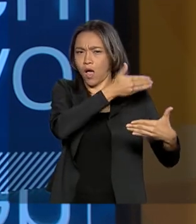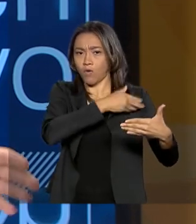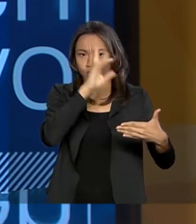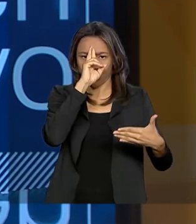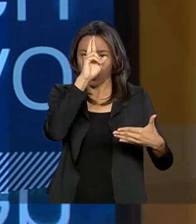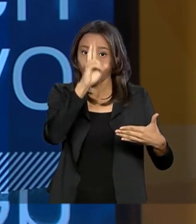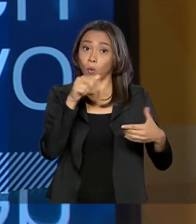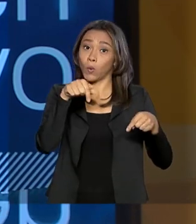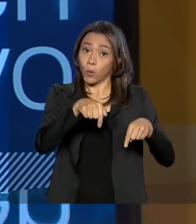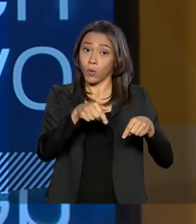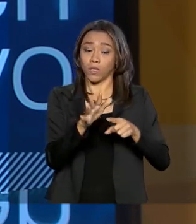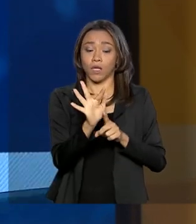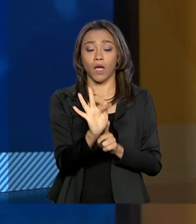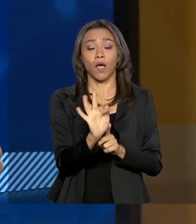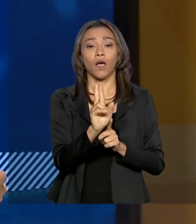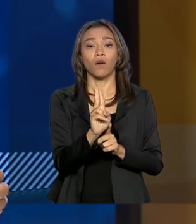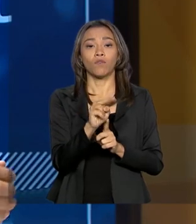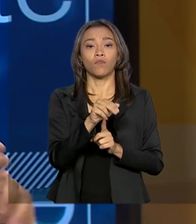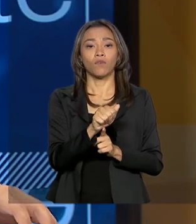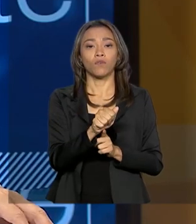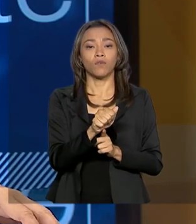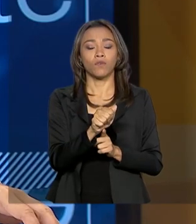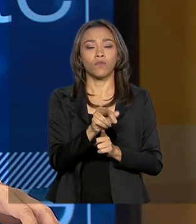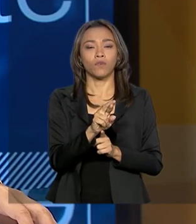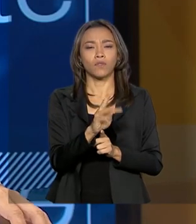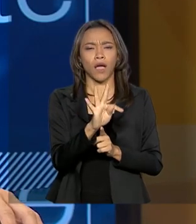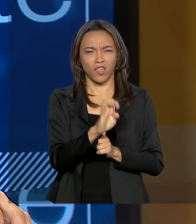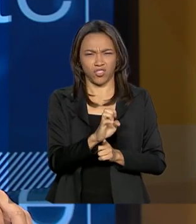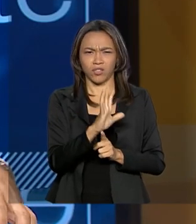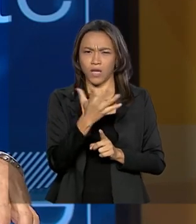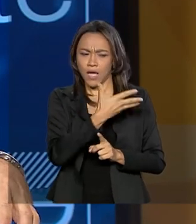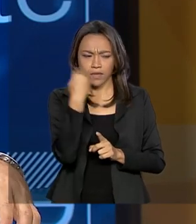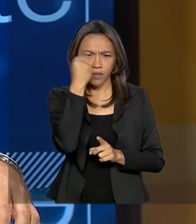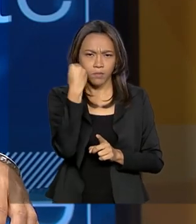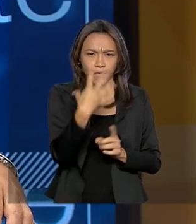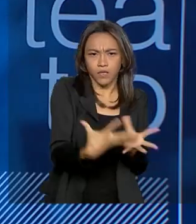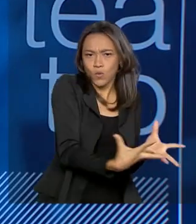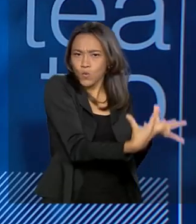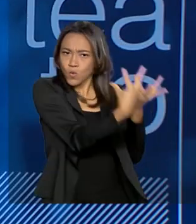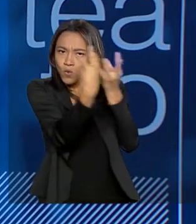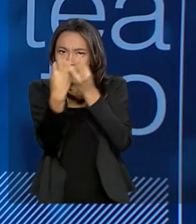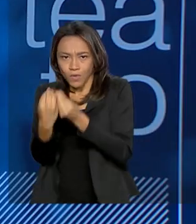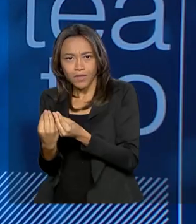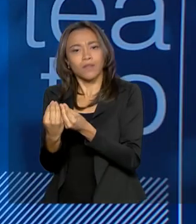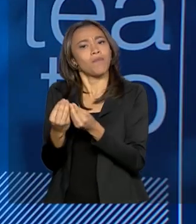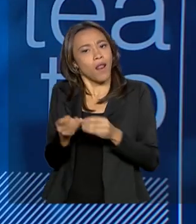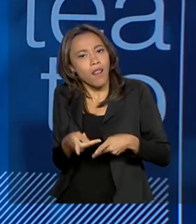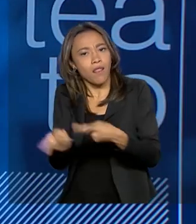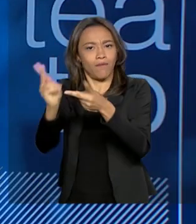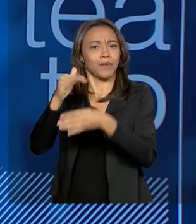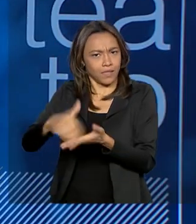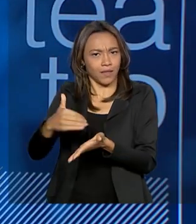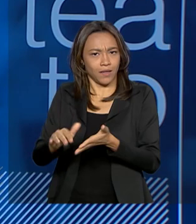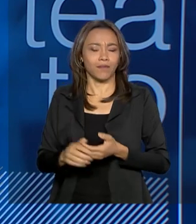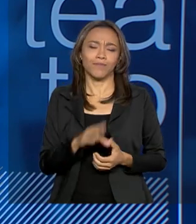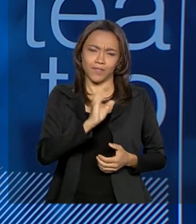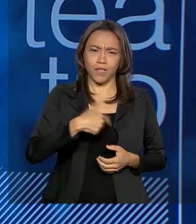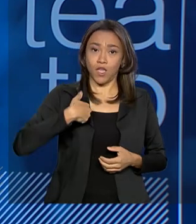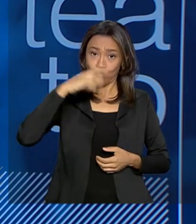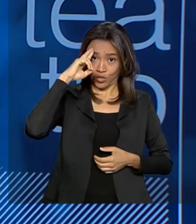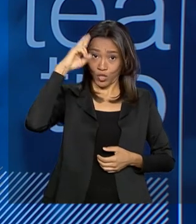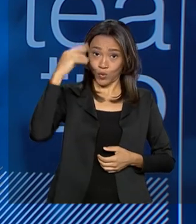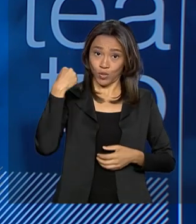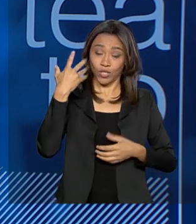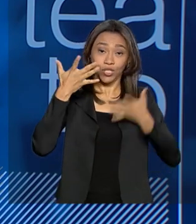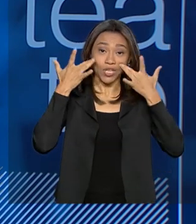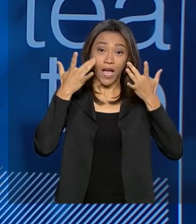Funarte, tem como colocar em prática na Secretaria Especial da Cultura, também? Sim, eu fui diretor de teatro por 30 anos, né? E um diretor de